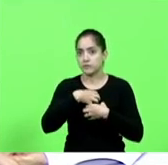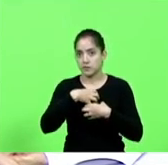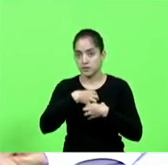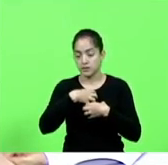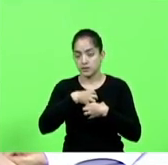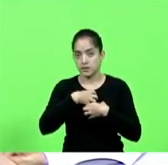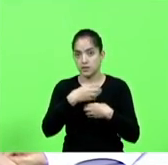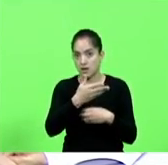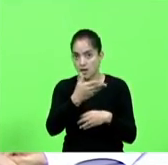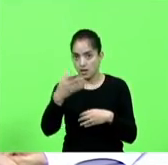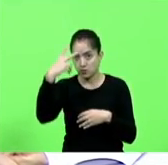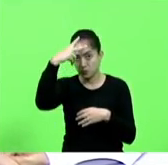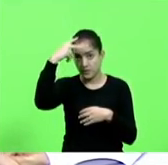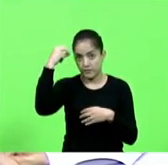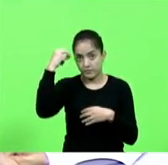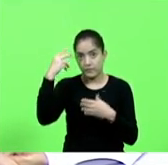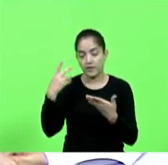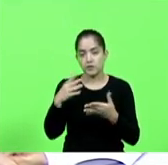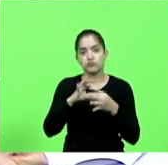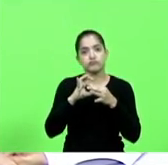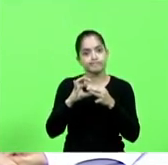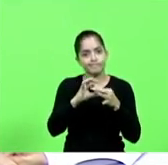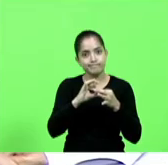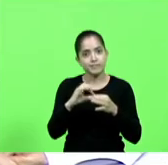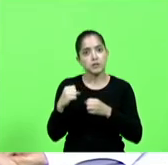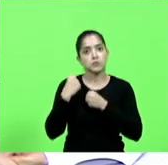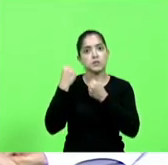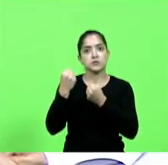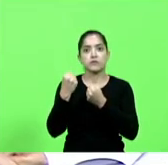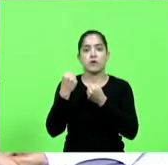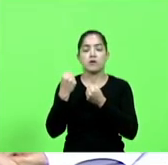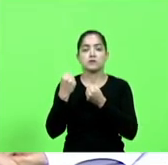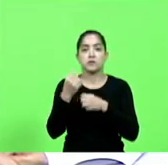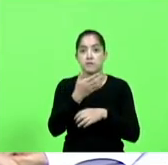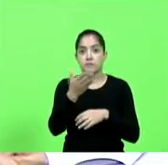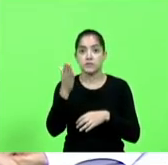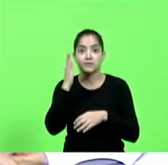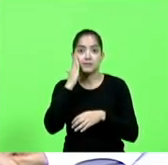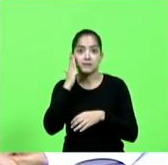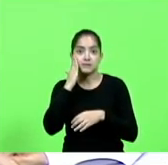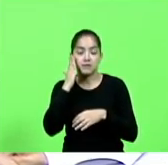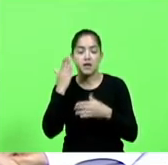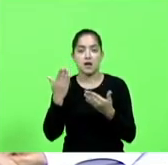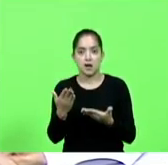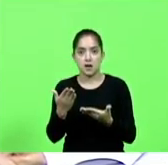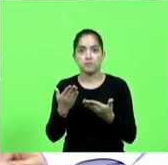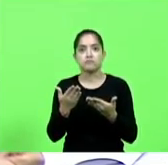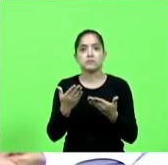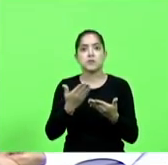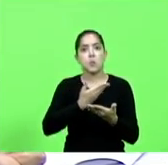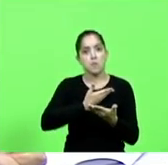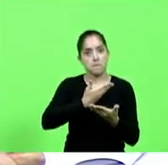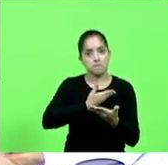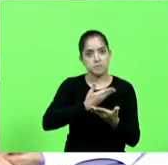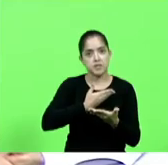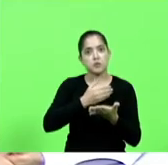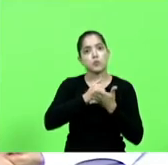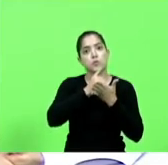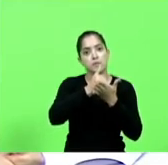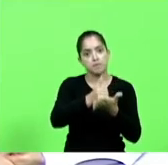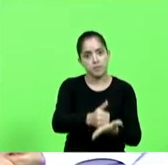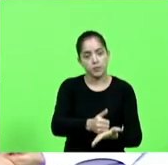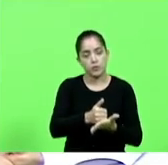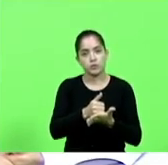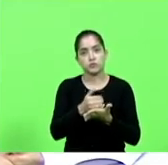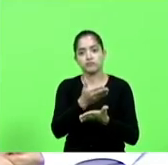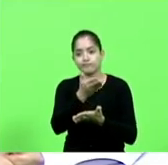aos nossos prefeitos, unidos nós somos mais fortes, saibam que vocês sempre terão um parceiro, um amigo, como muitos parlamentares estão aqui,